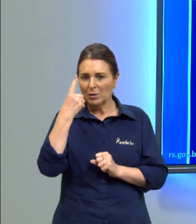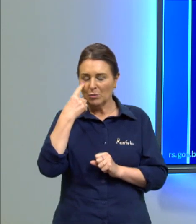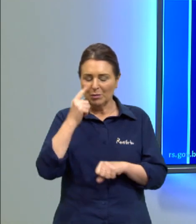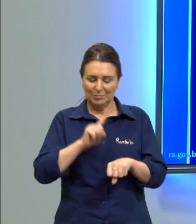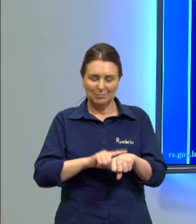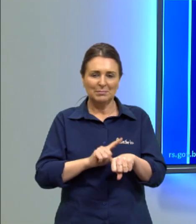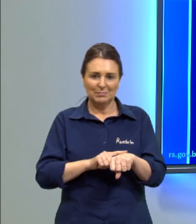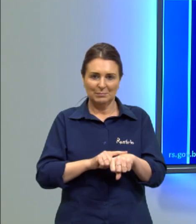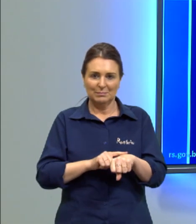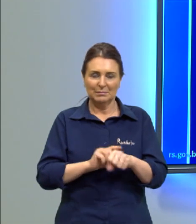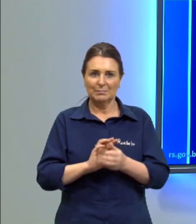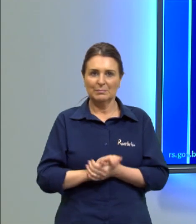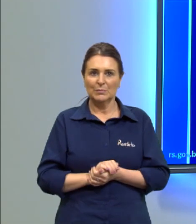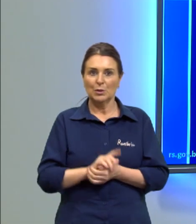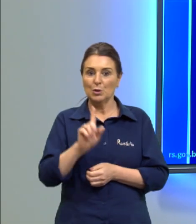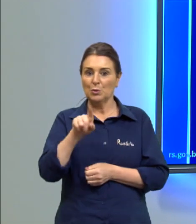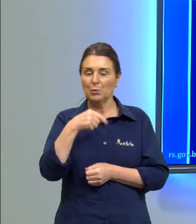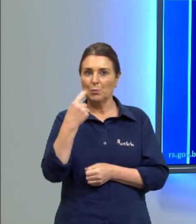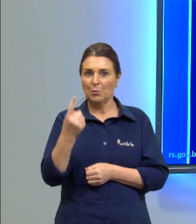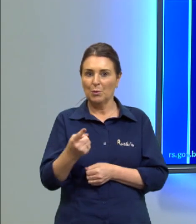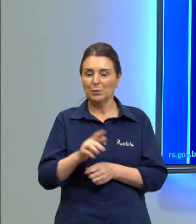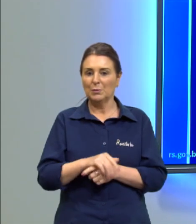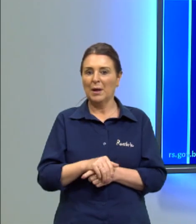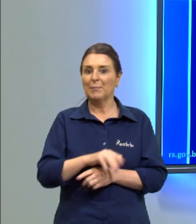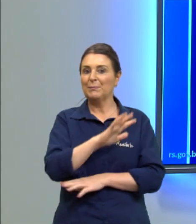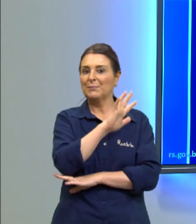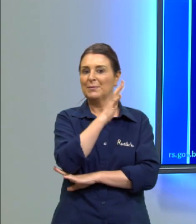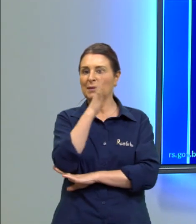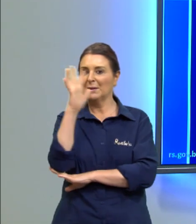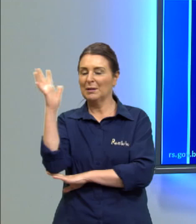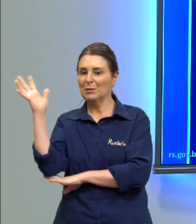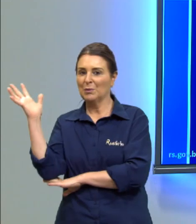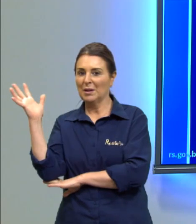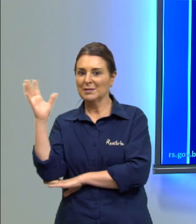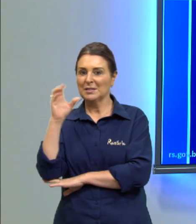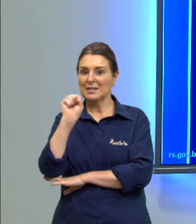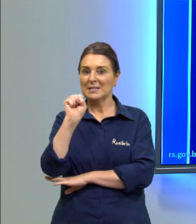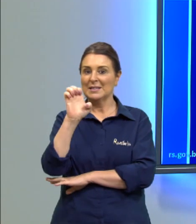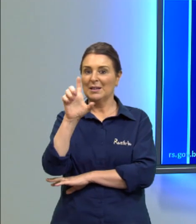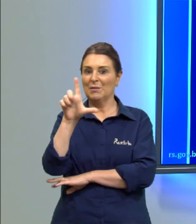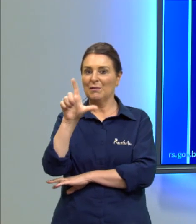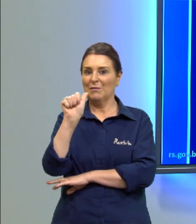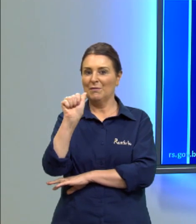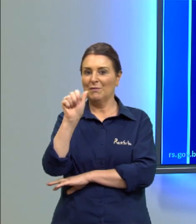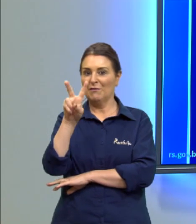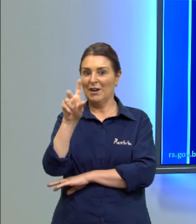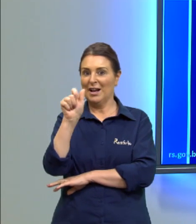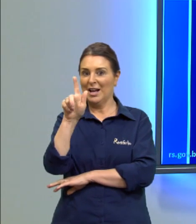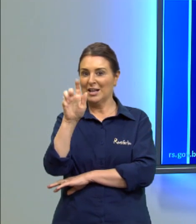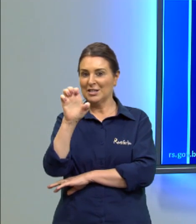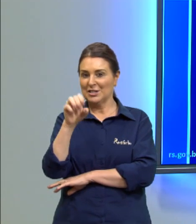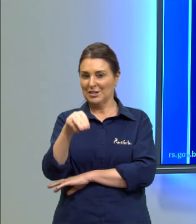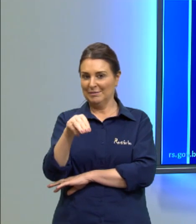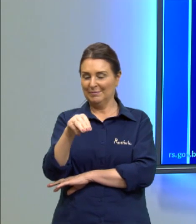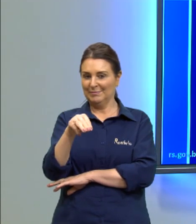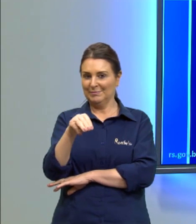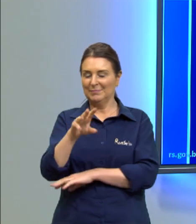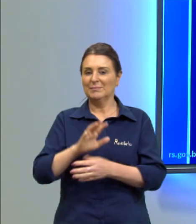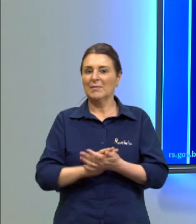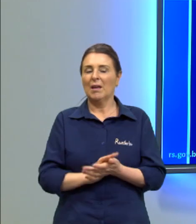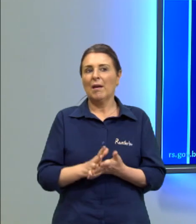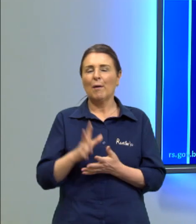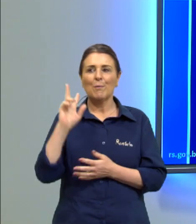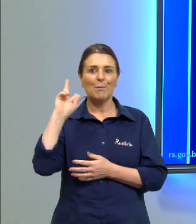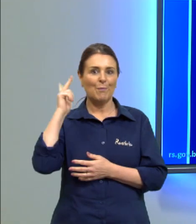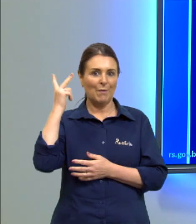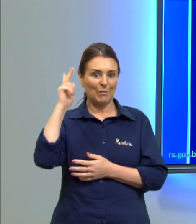um tempinho para assistir e o outro filme é Na Natureza Selvagem é uma é uma